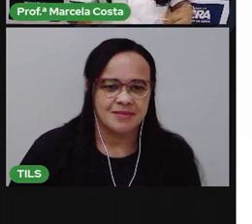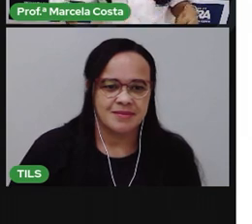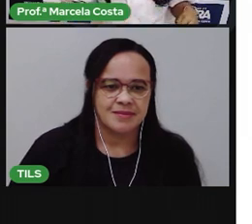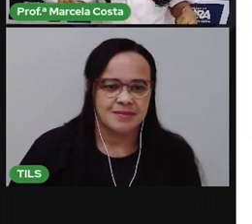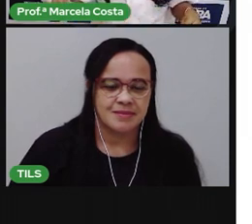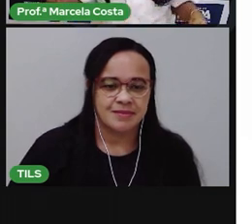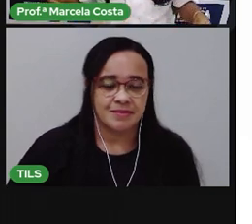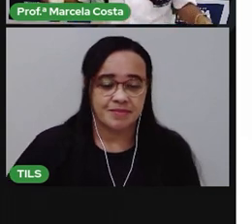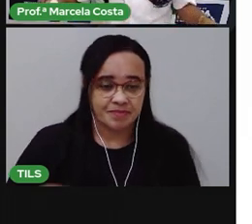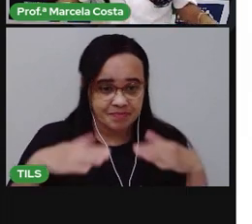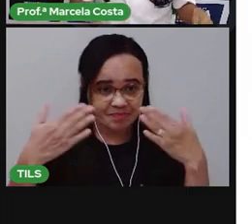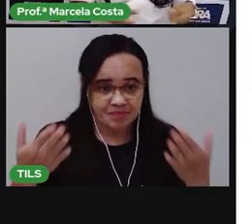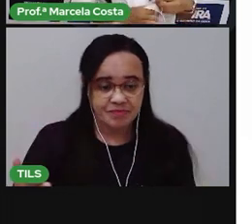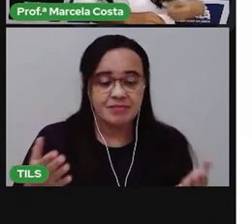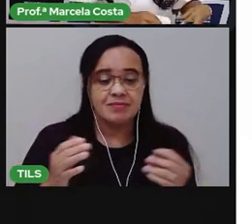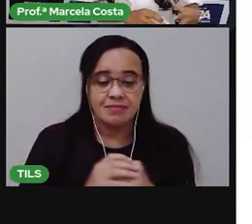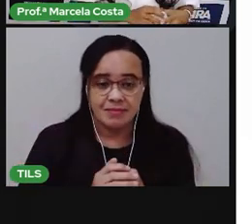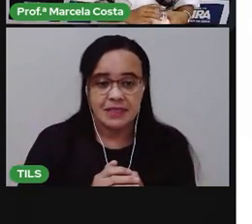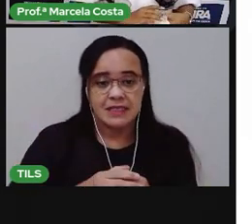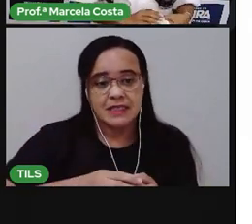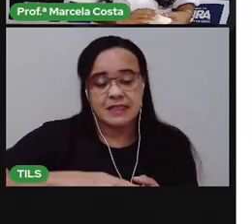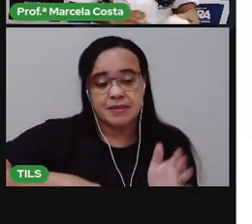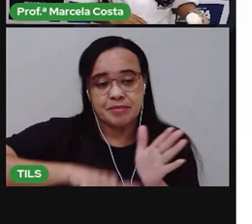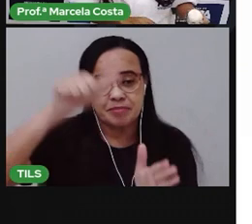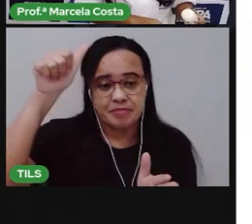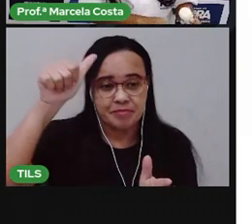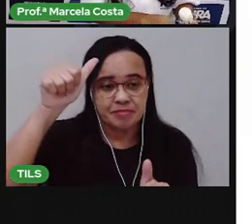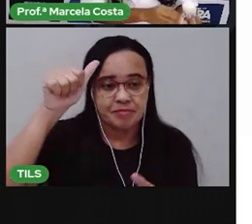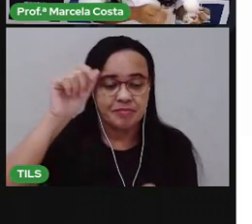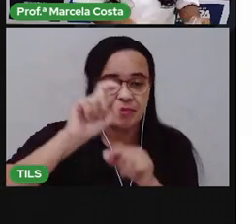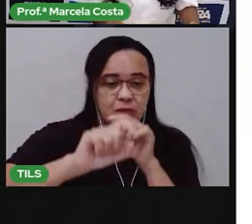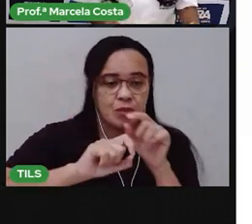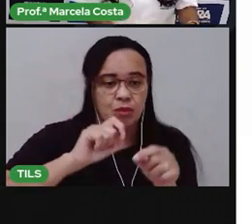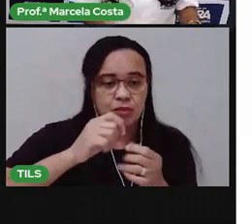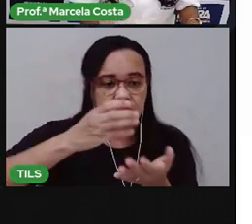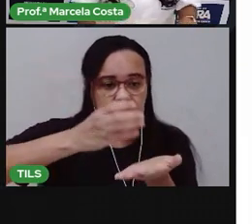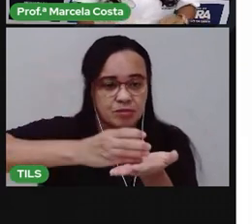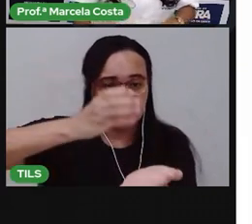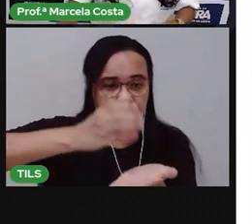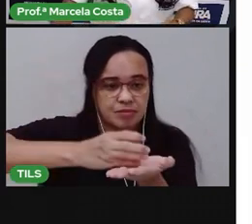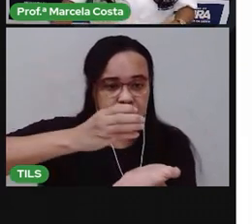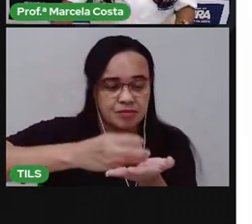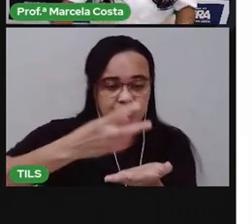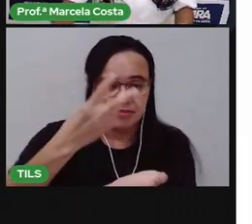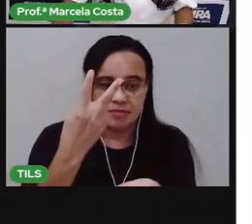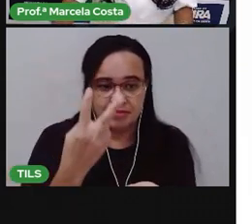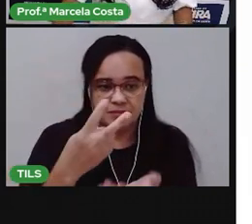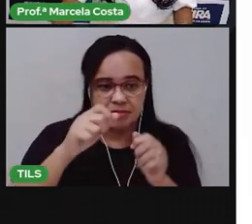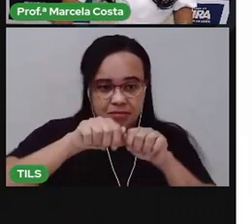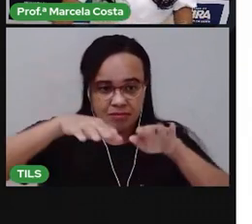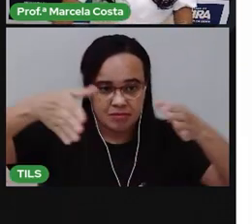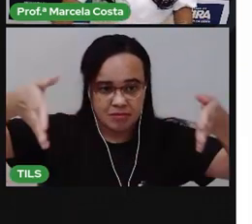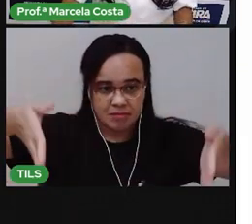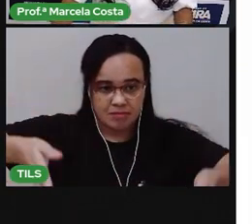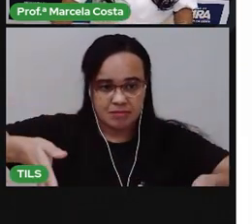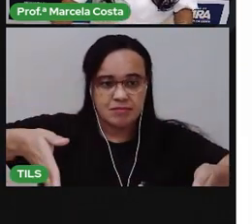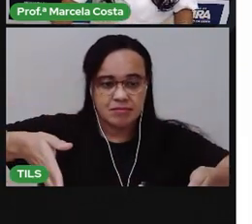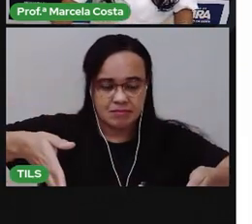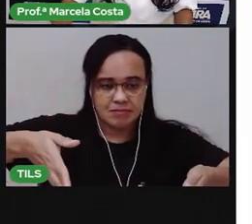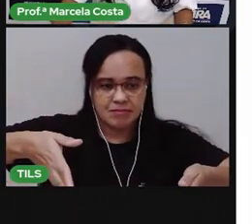Então, crianças, primeira coisa, deixa aí os copos na mesa. Tá?